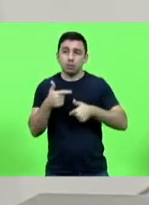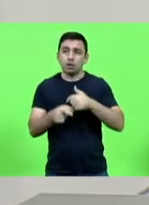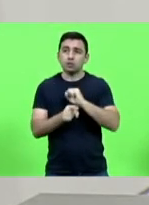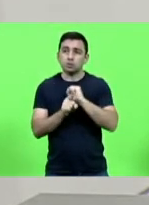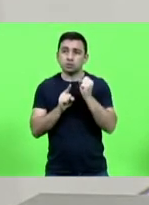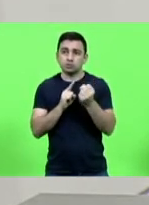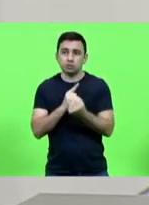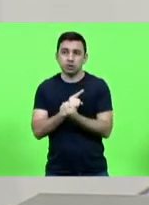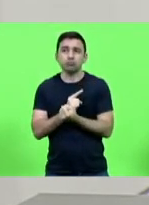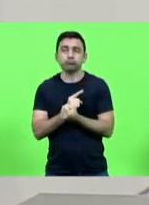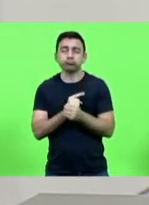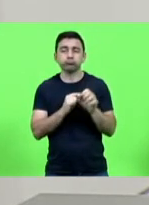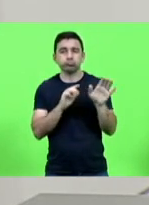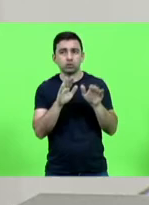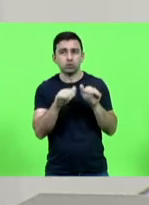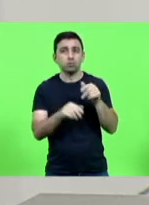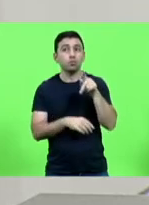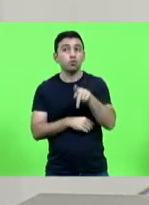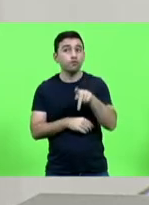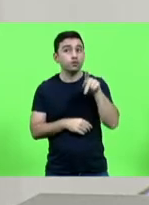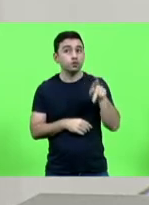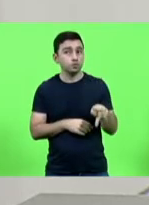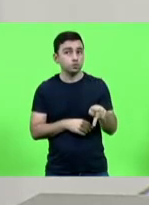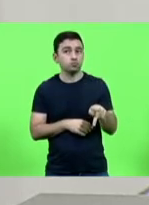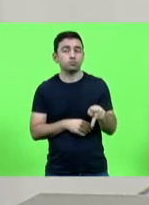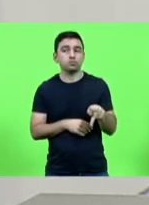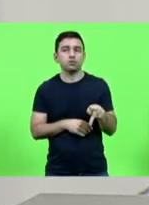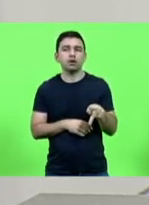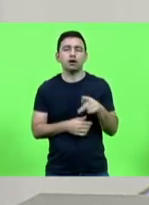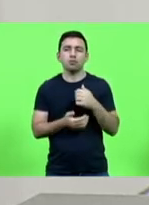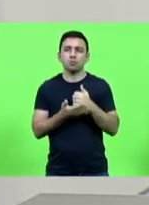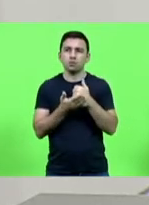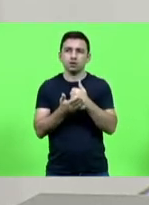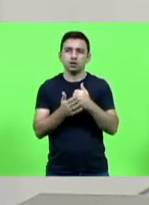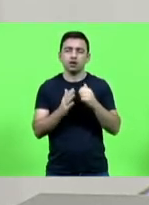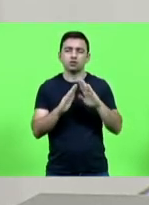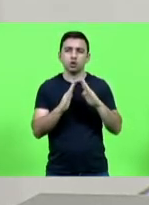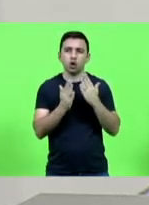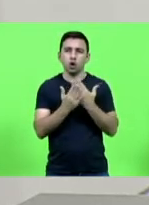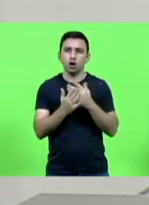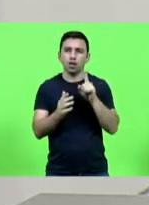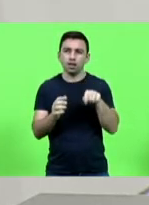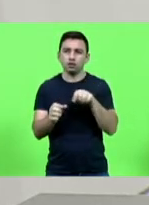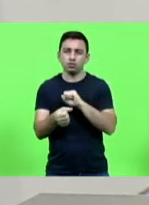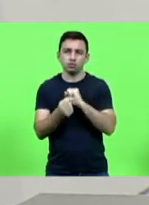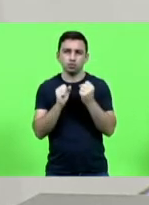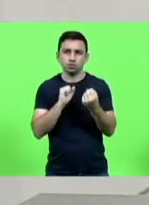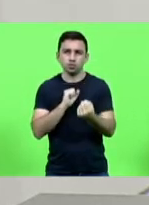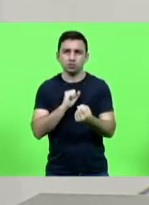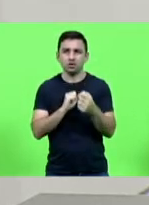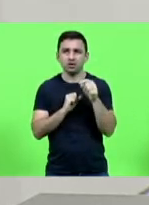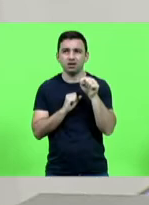contratação de um professor e fazendo uma escolinha de judô para